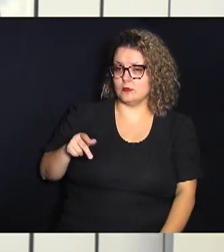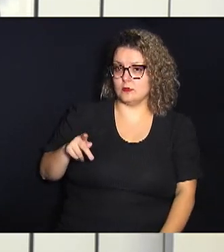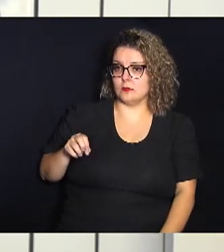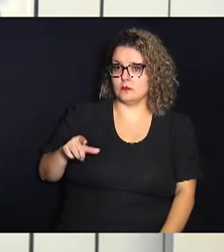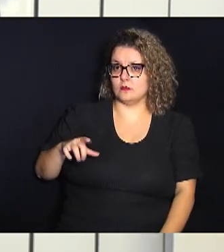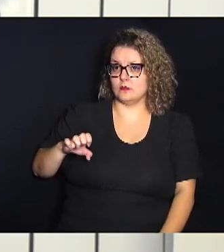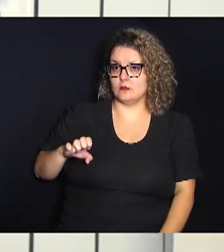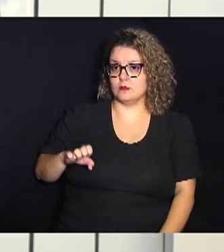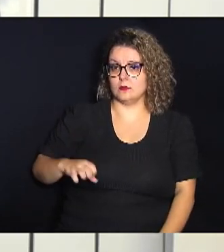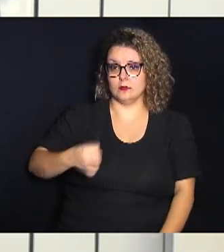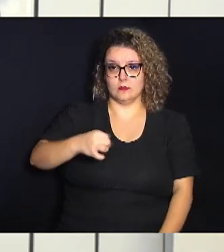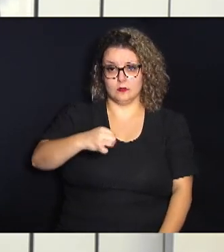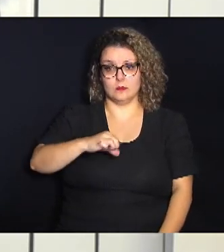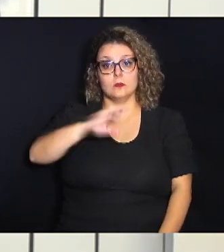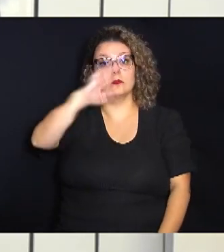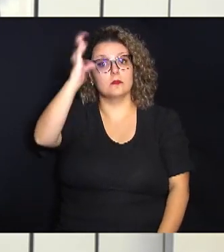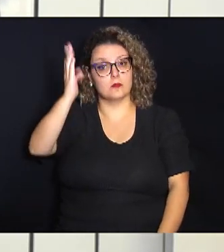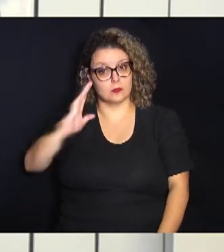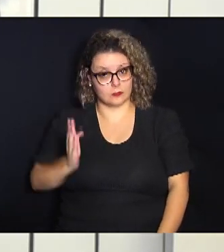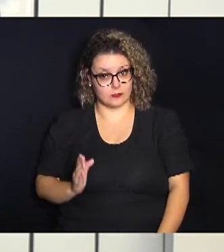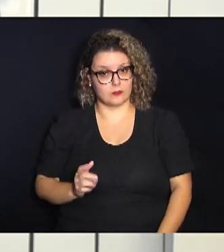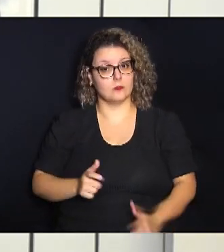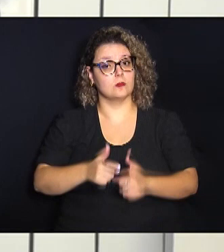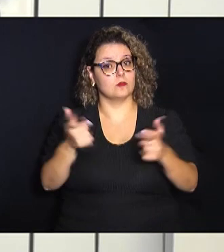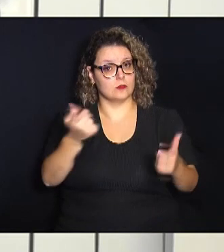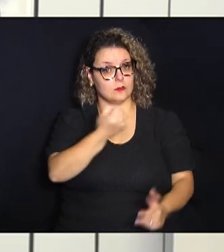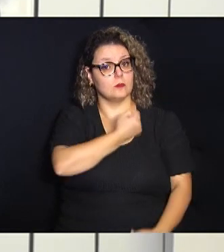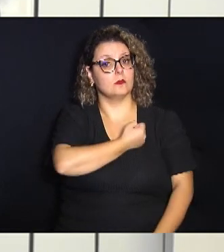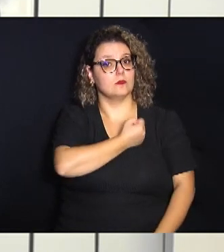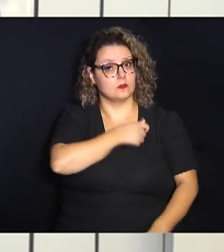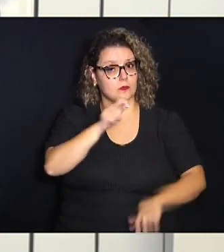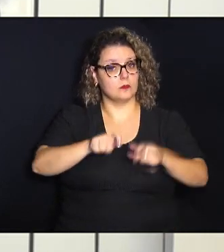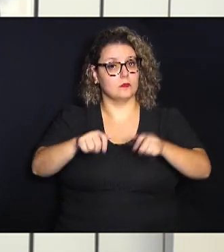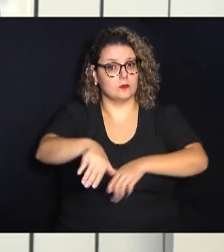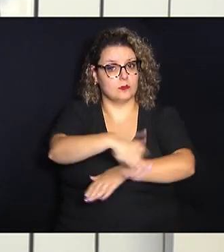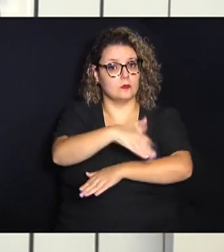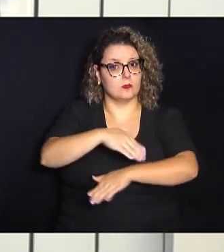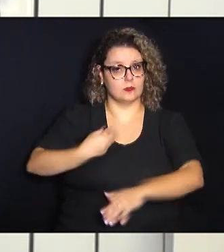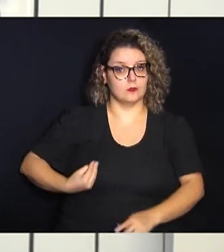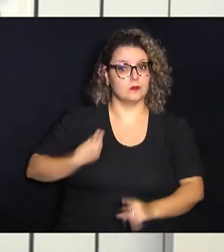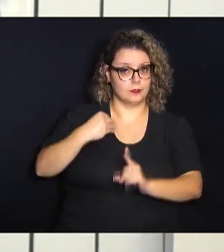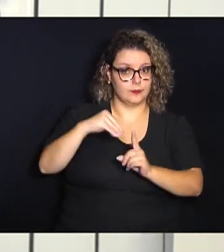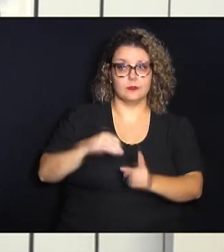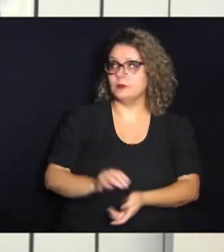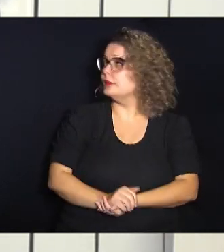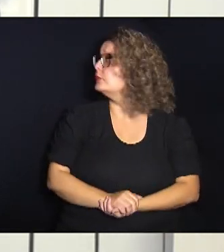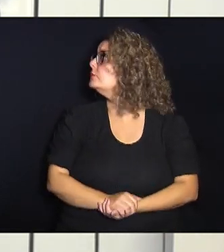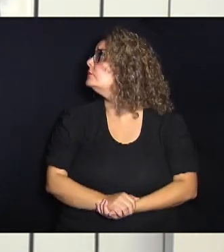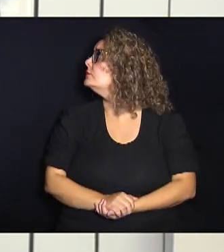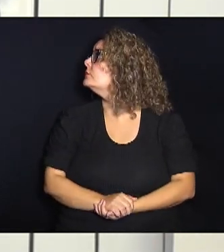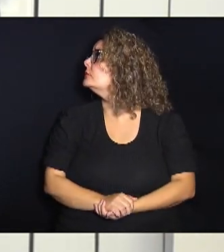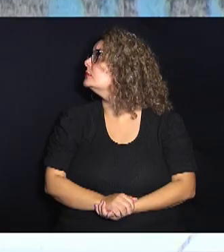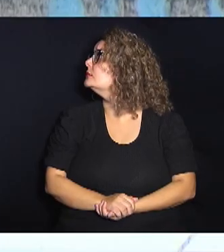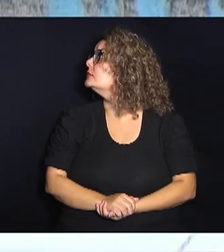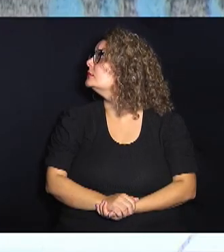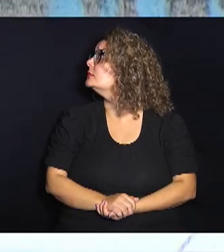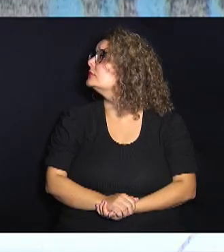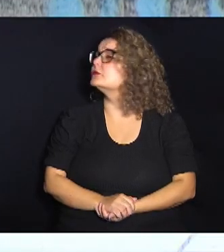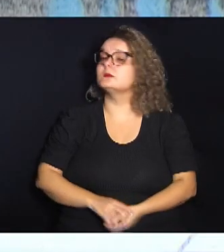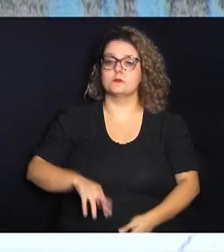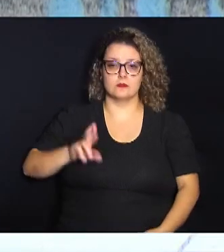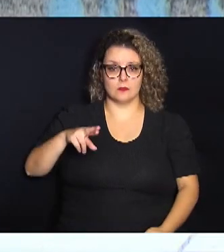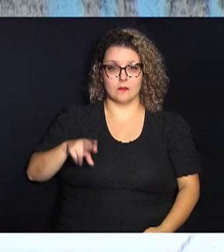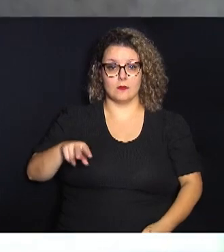nona cidade do Brasil com o maior número de pessoas nesta situação por conta do